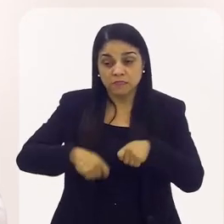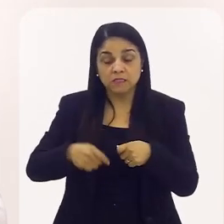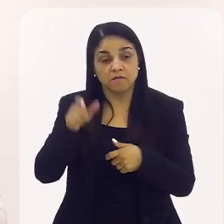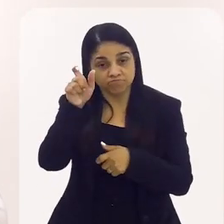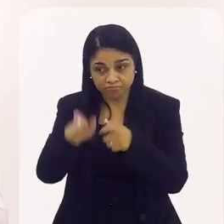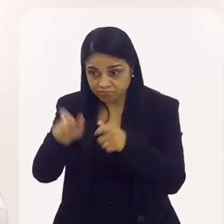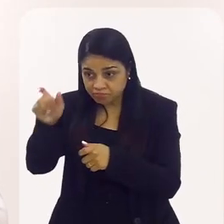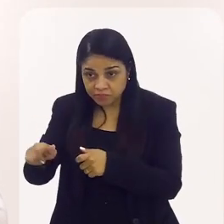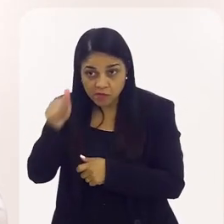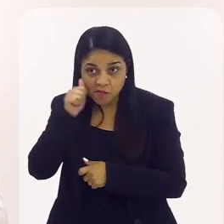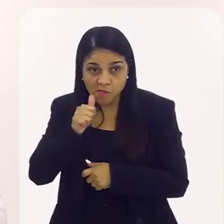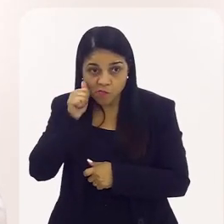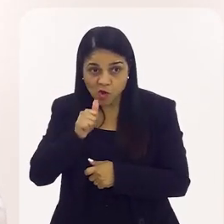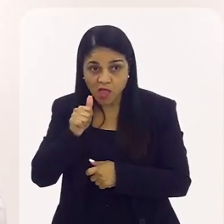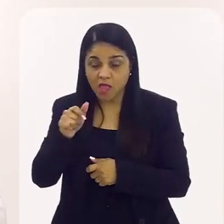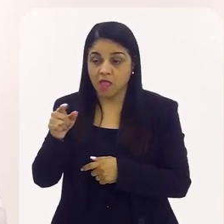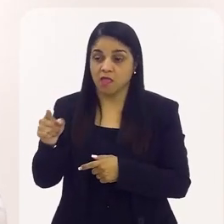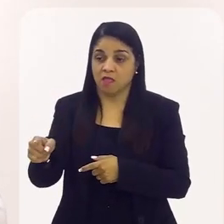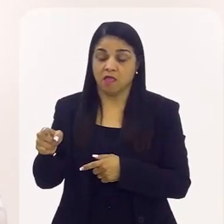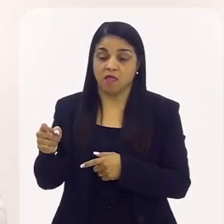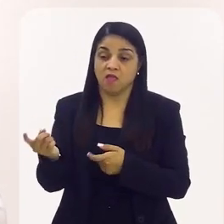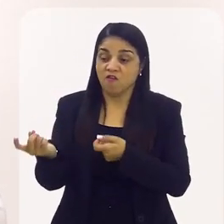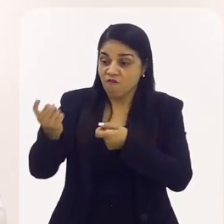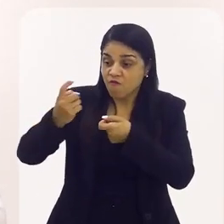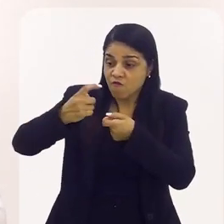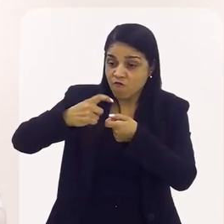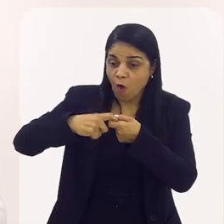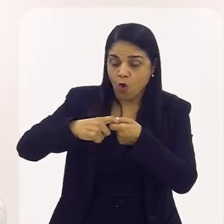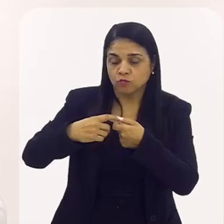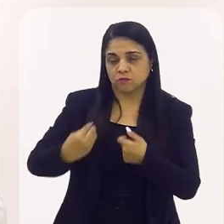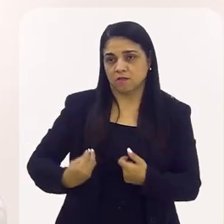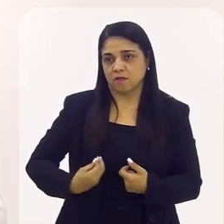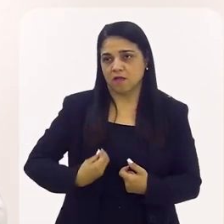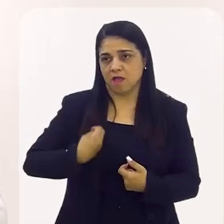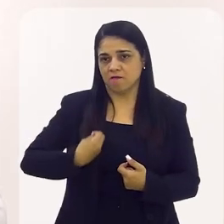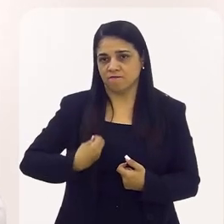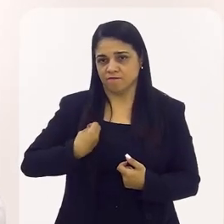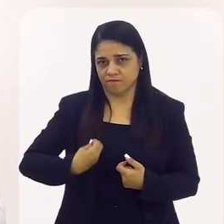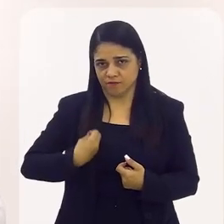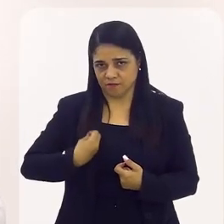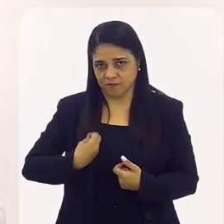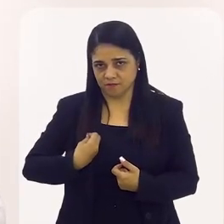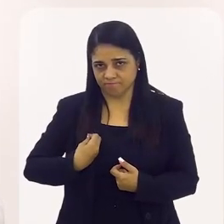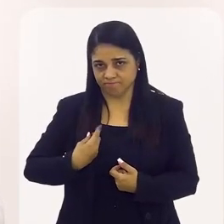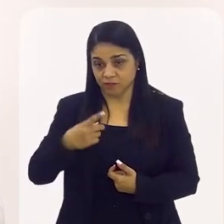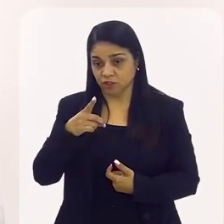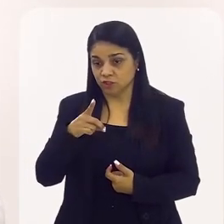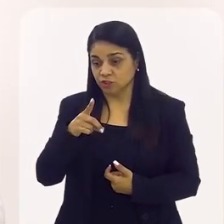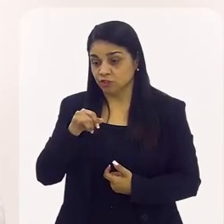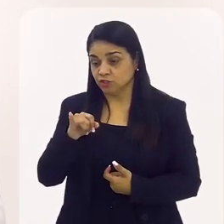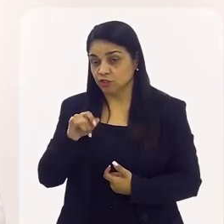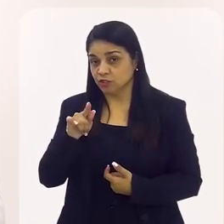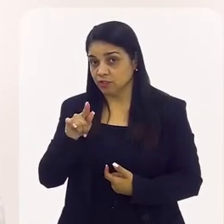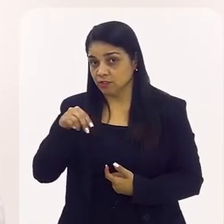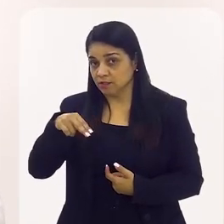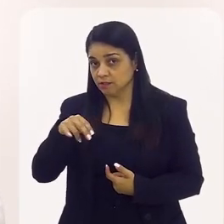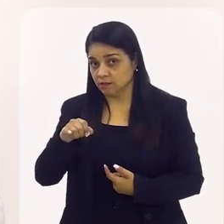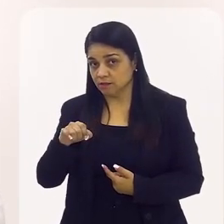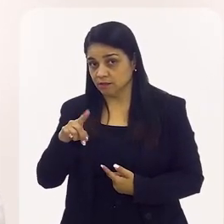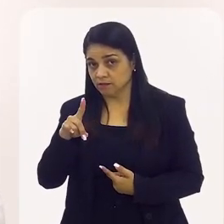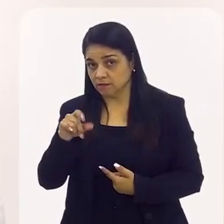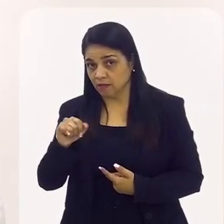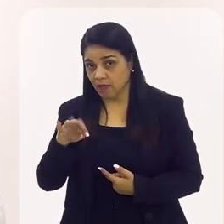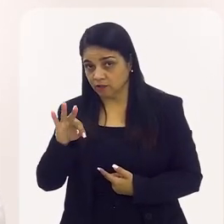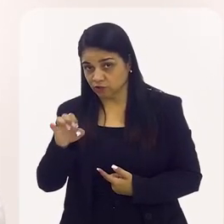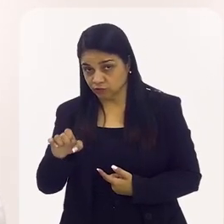trazer para elas de volta, restaurar a dignidade, porque essa mulher já está sem dignidade,